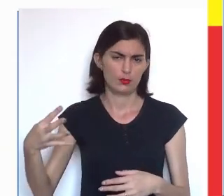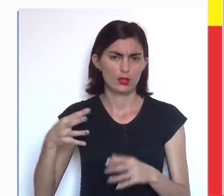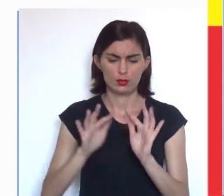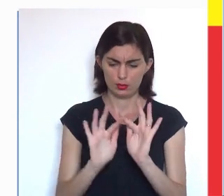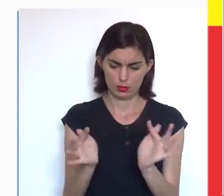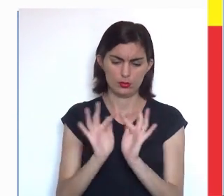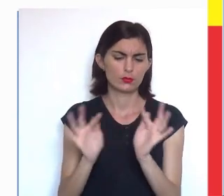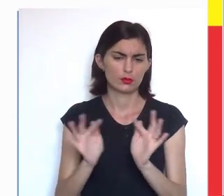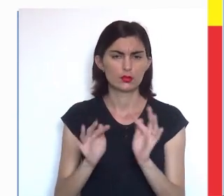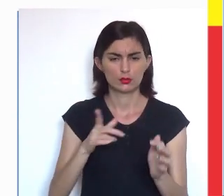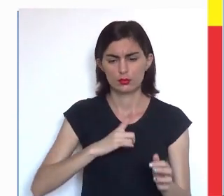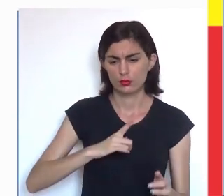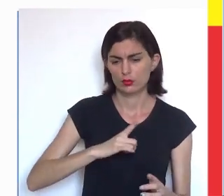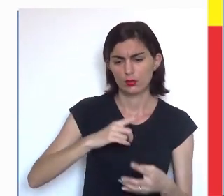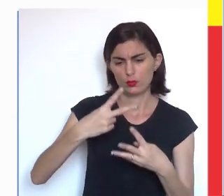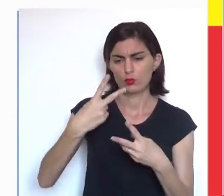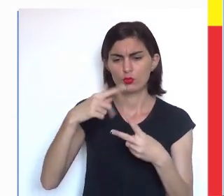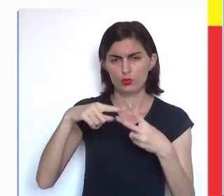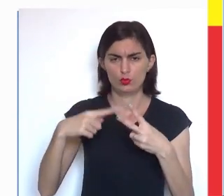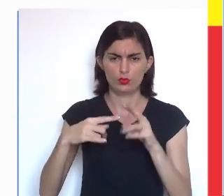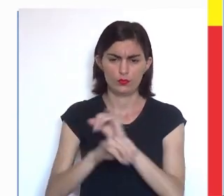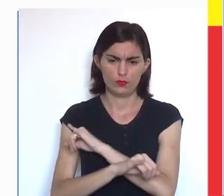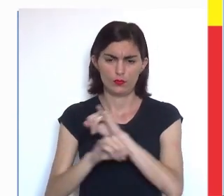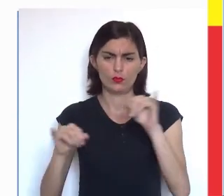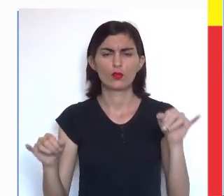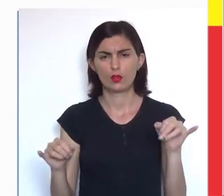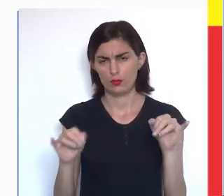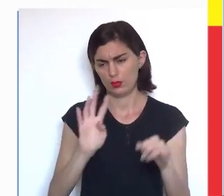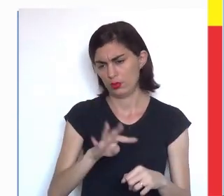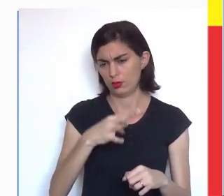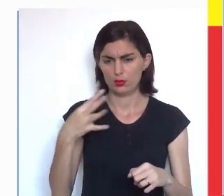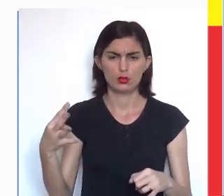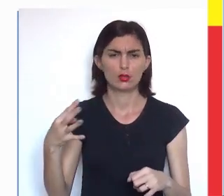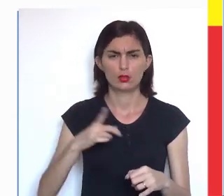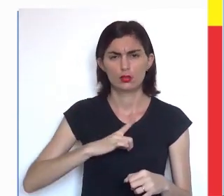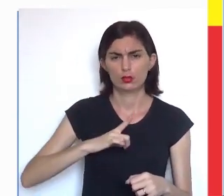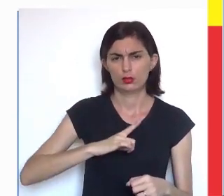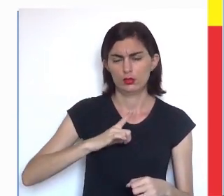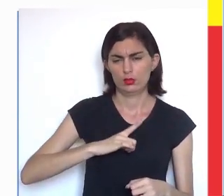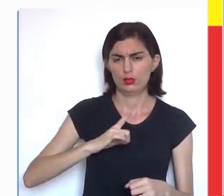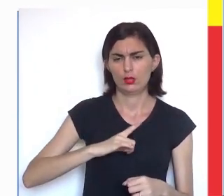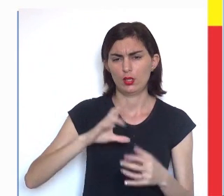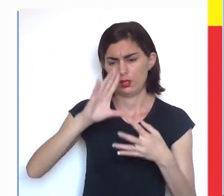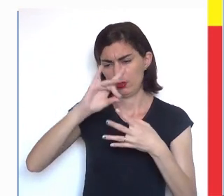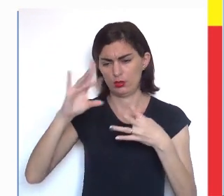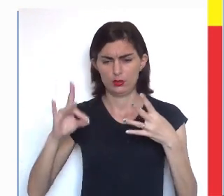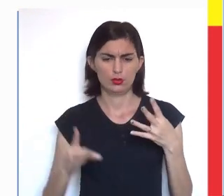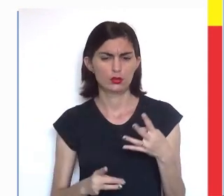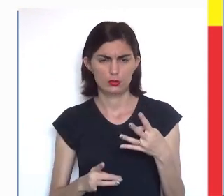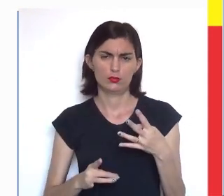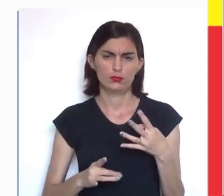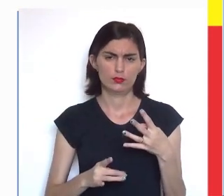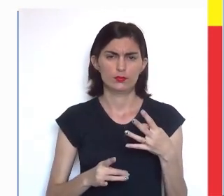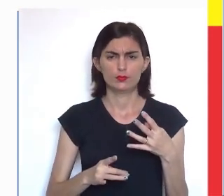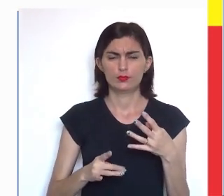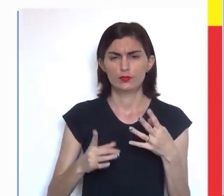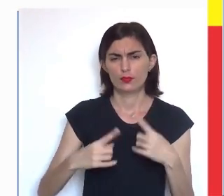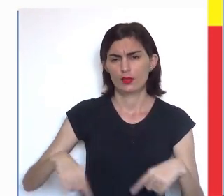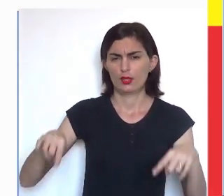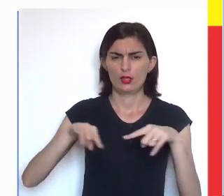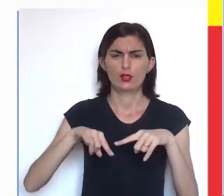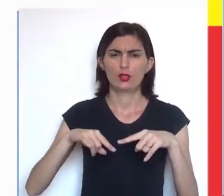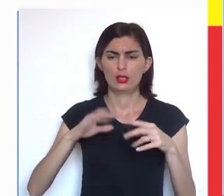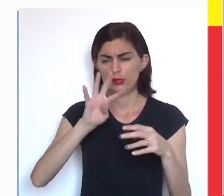tabela simples, nós temos duas informações. Na tabela simples, nós podemos detalhar, esse